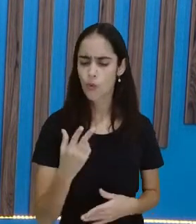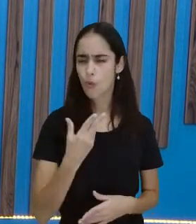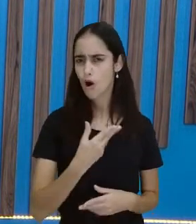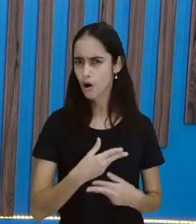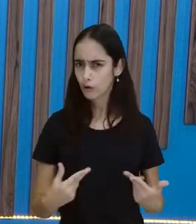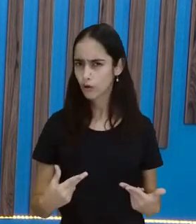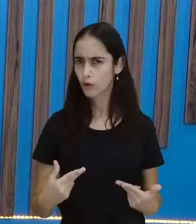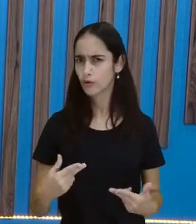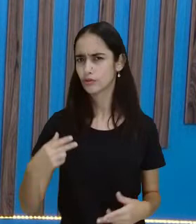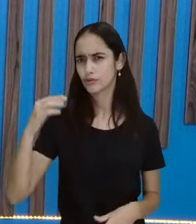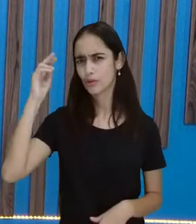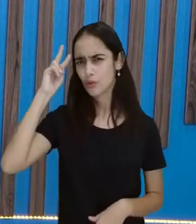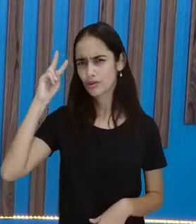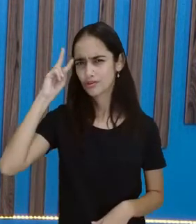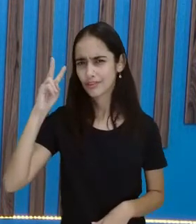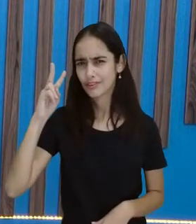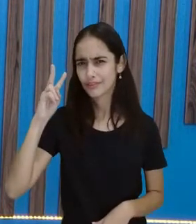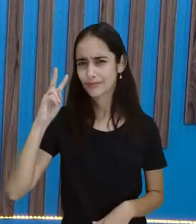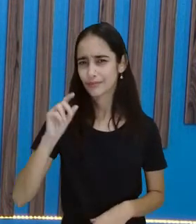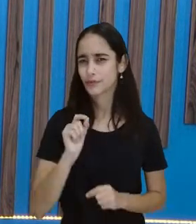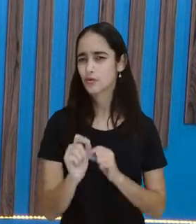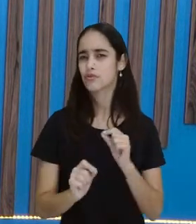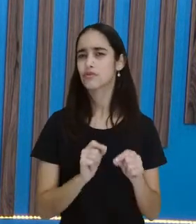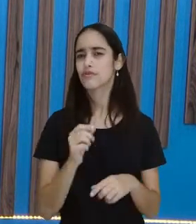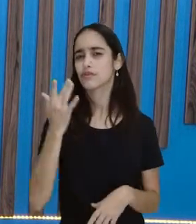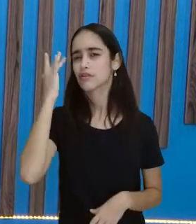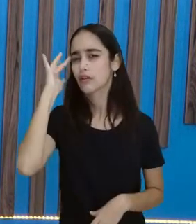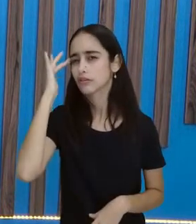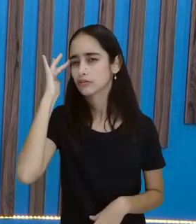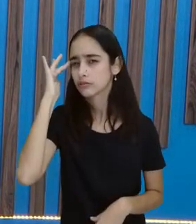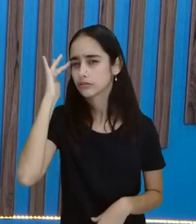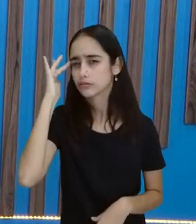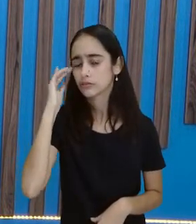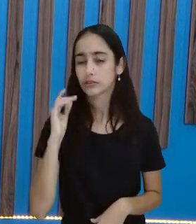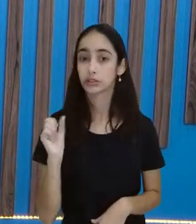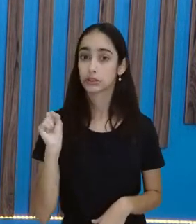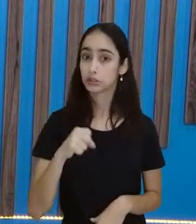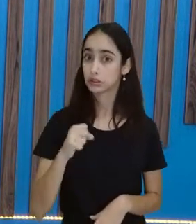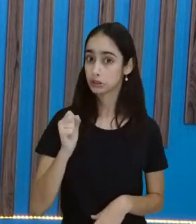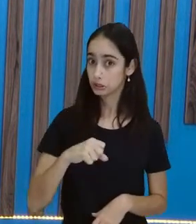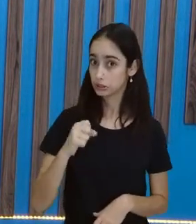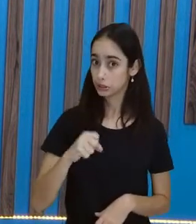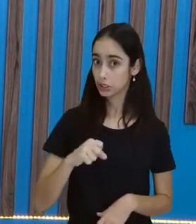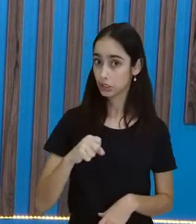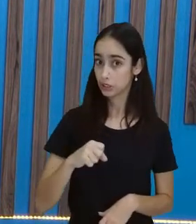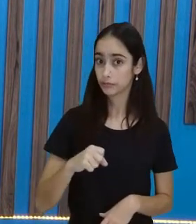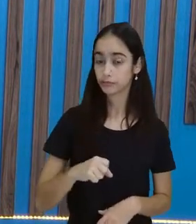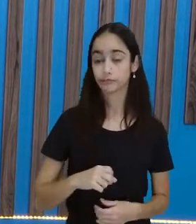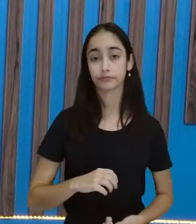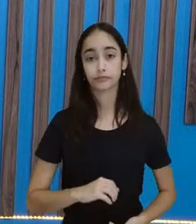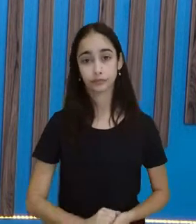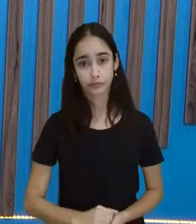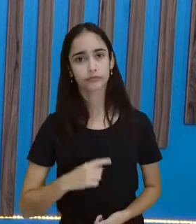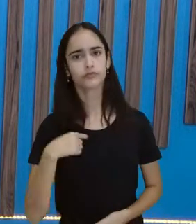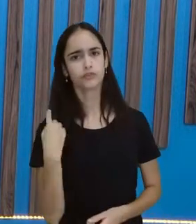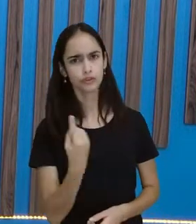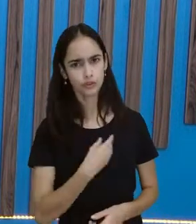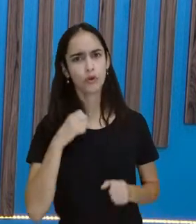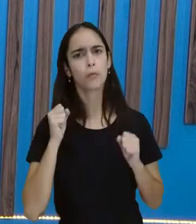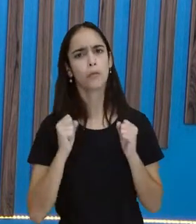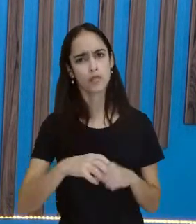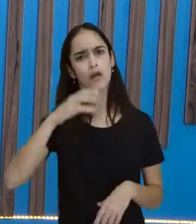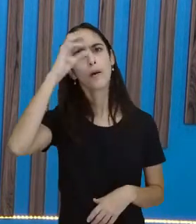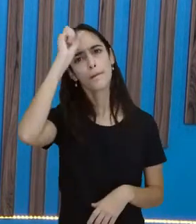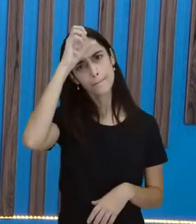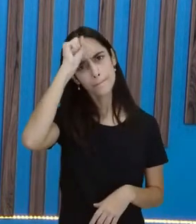Samara, Maiara, Lázaro. O é que vocês acham? Sim, claro, nós podemos aprender muitas coisas